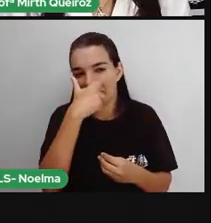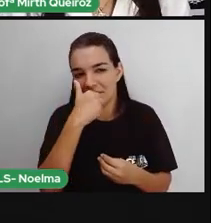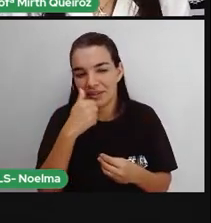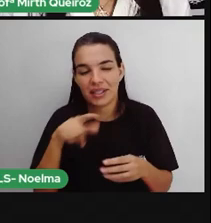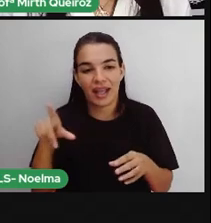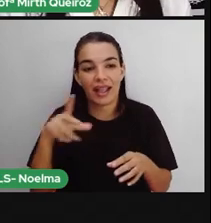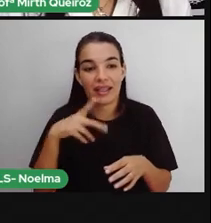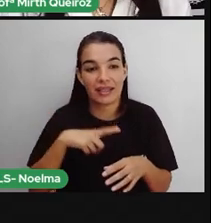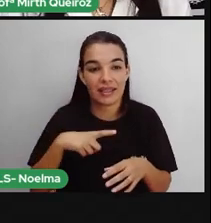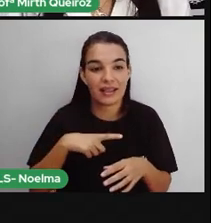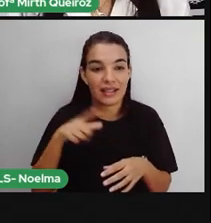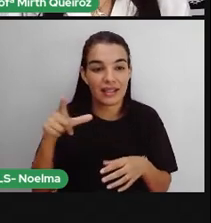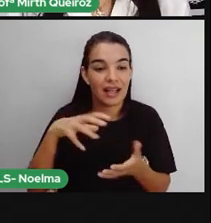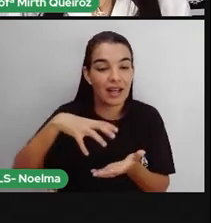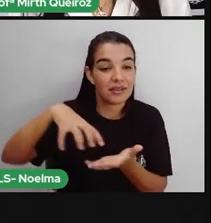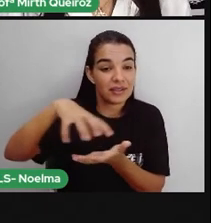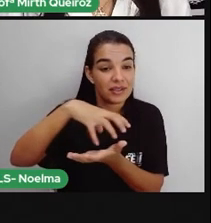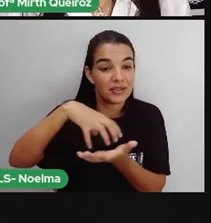tem muitos IPs.